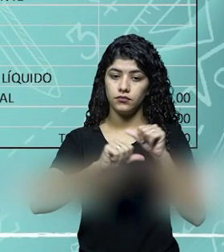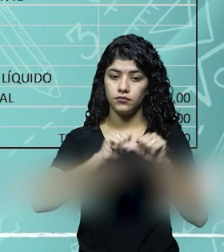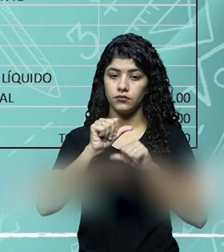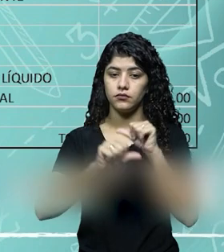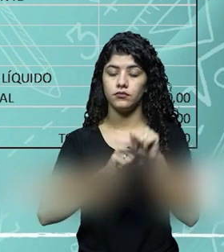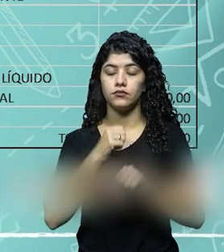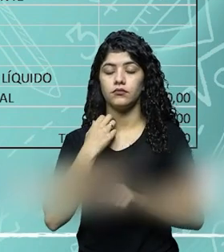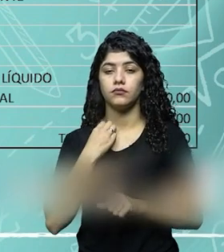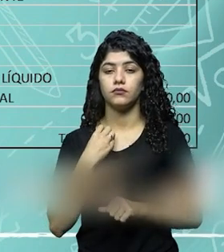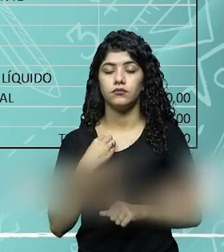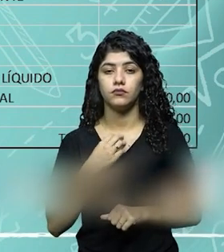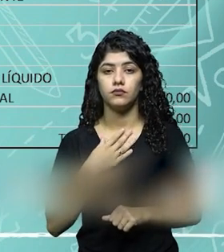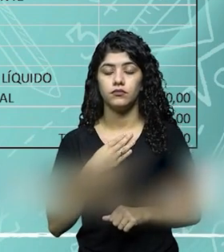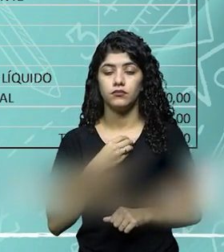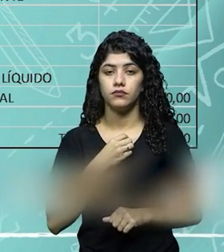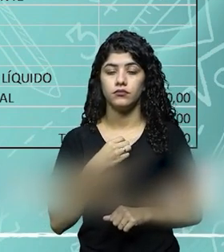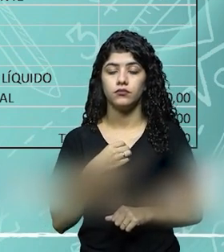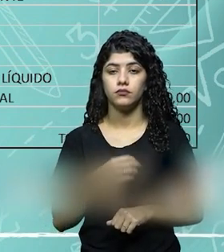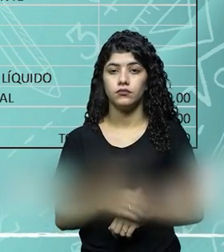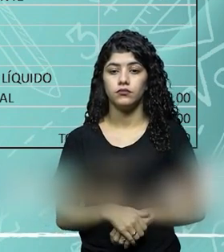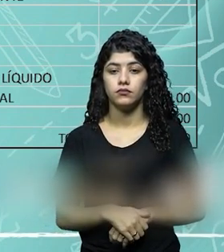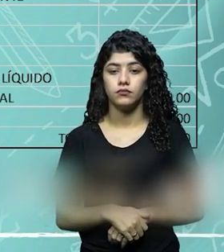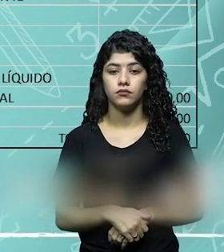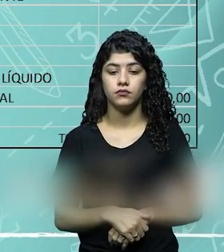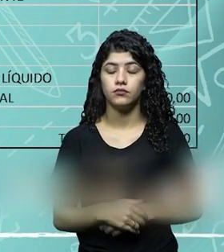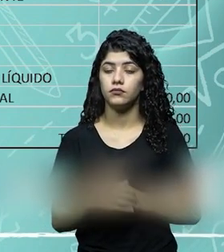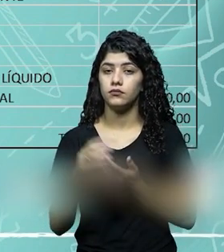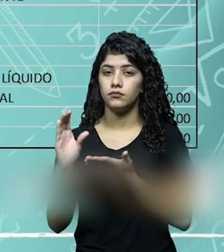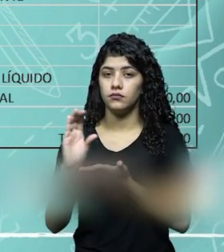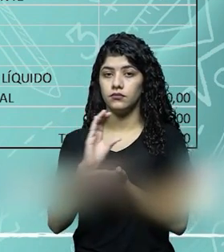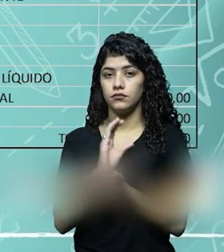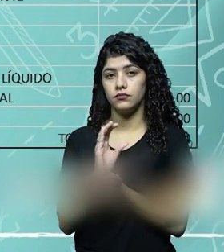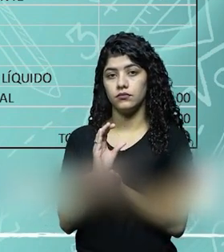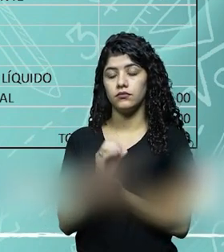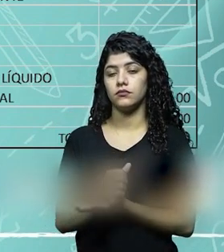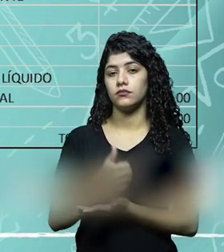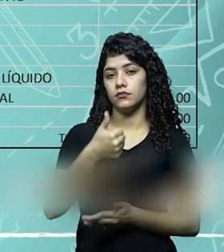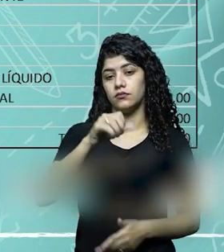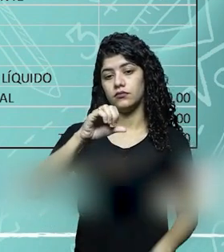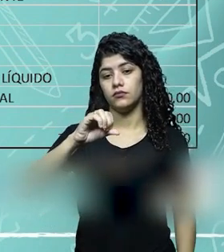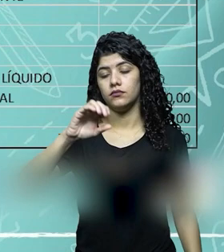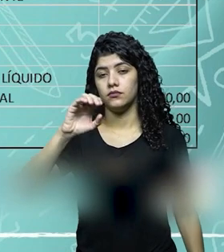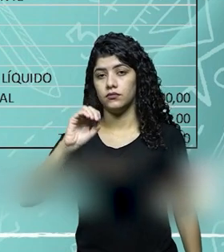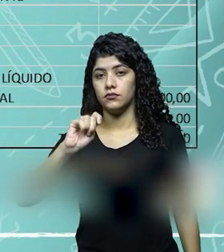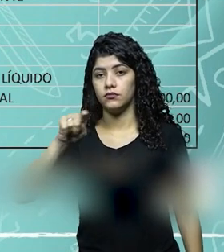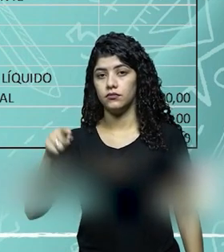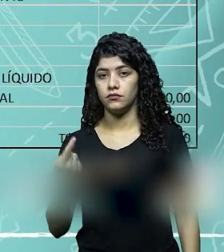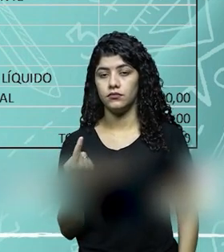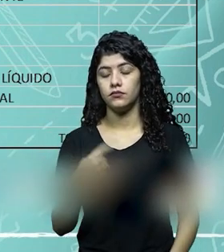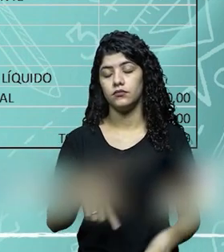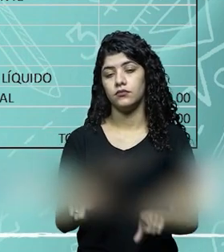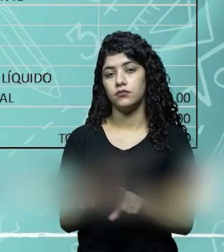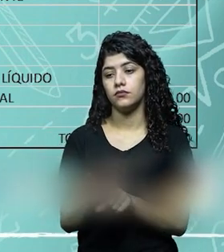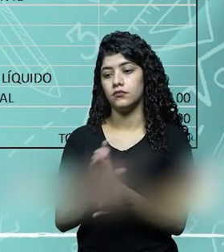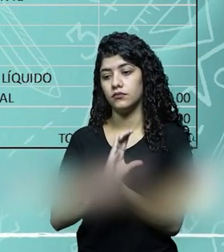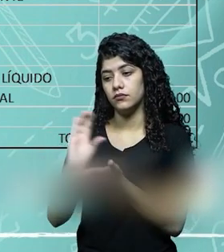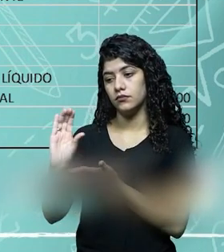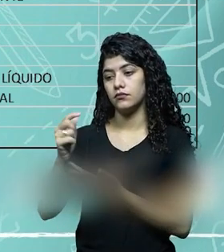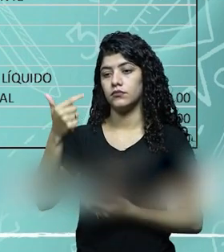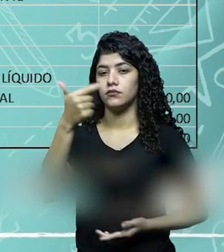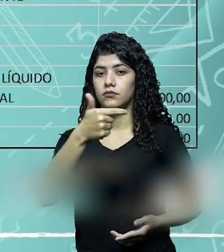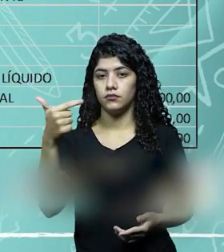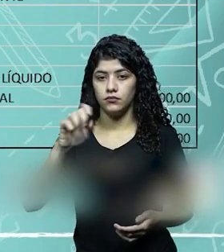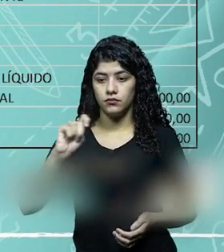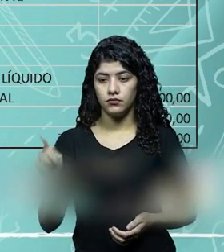banco, que a conta banco recebeu uma entrada de 190 mil e uma saída de 22